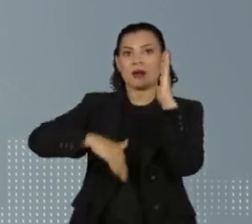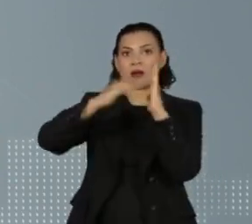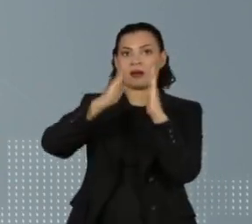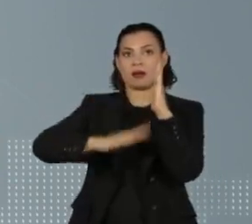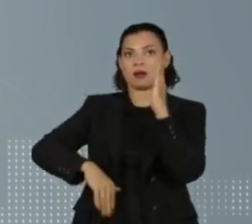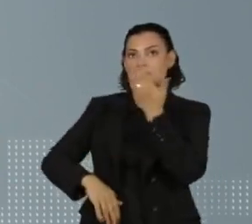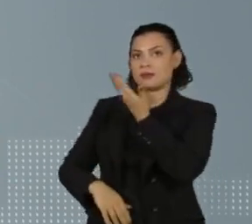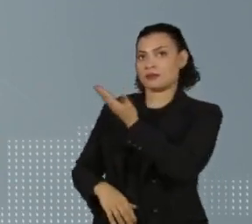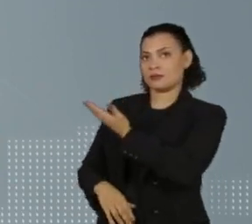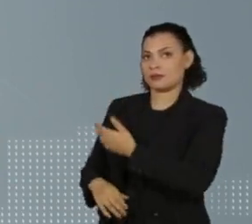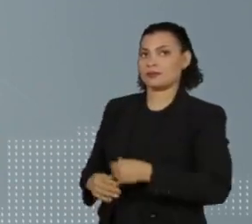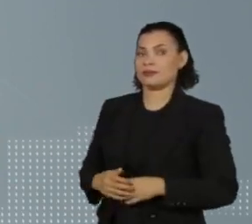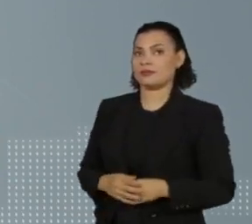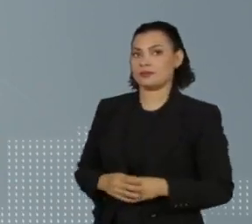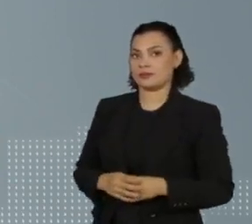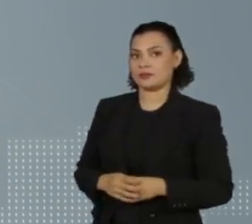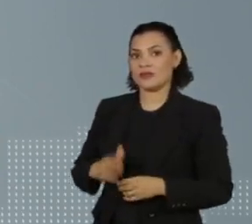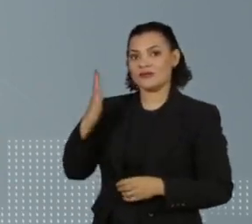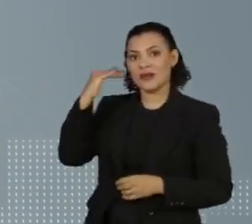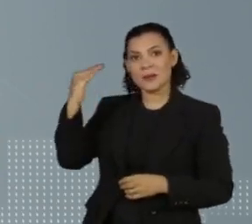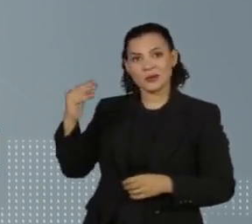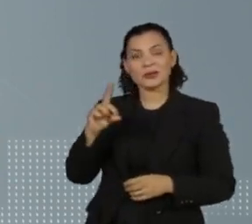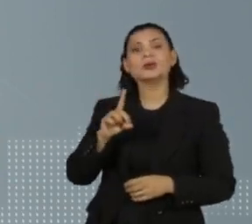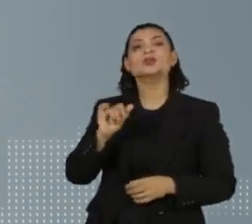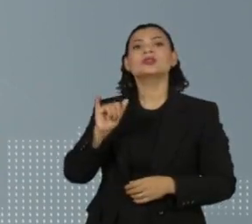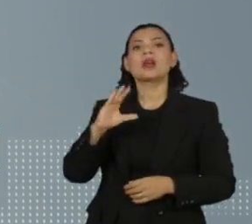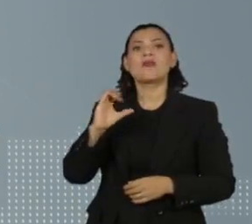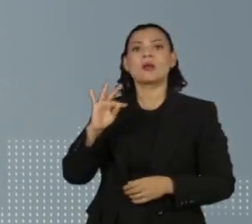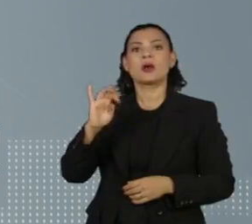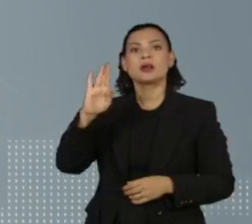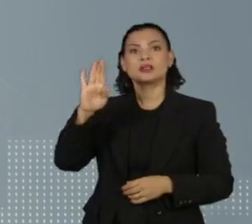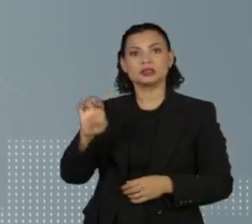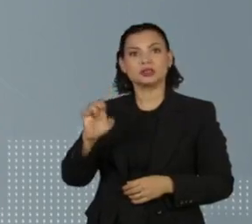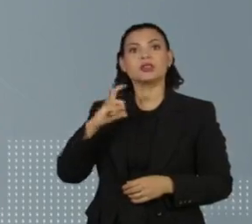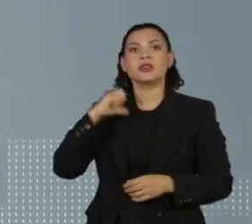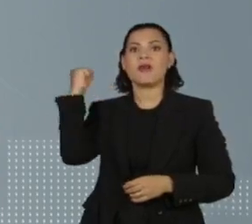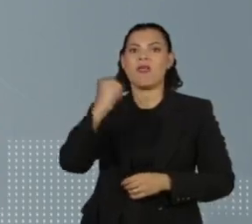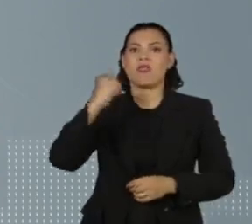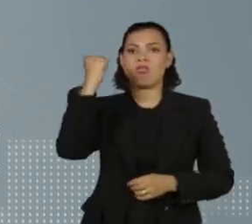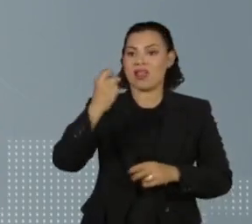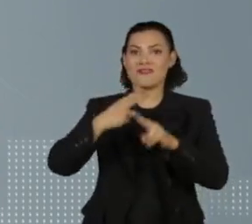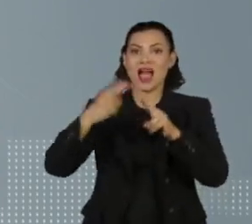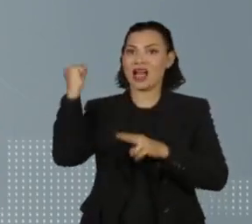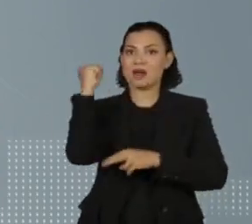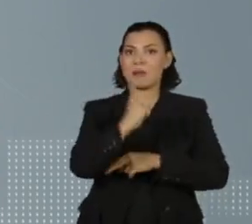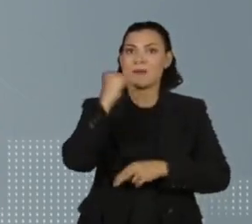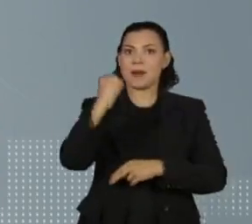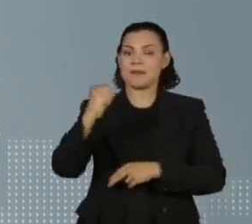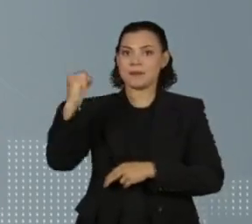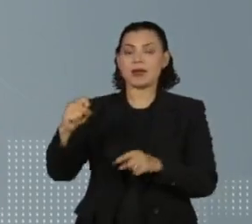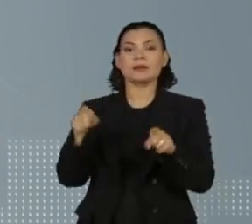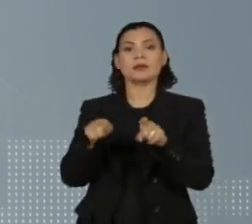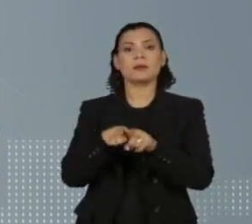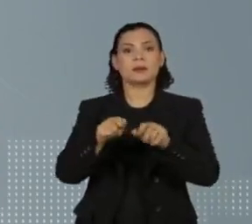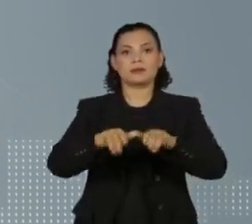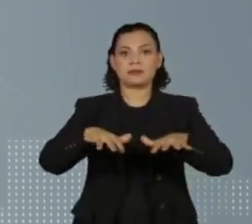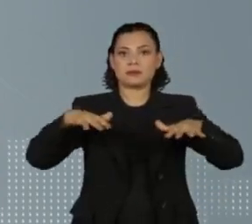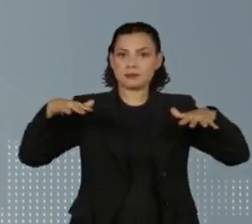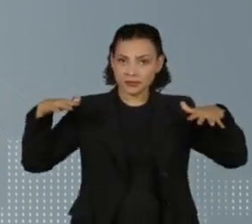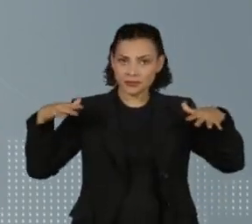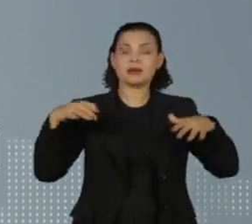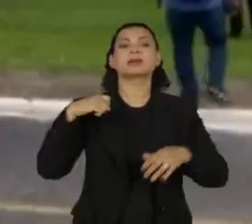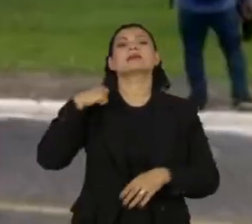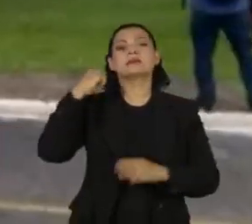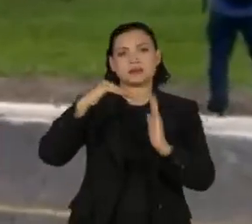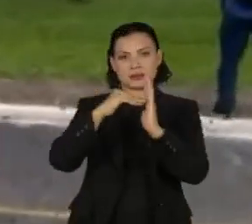Mulatas, de Di Cavalcante, foi esfaqueado em vários pontos. O plenário do Senado também foi atacado